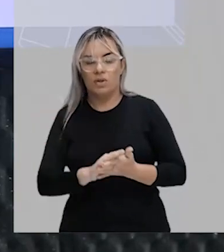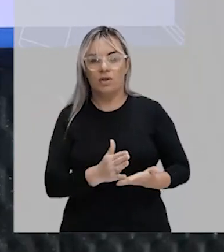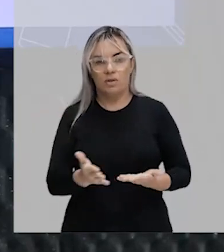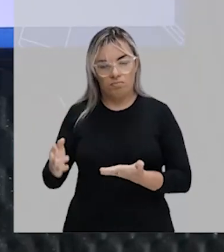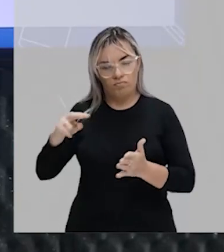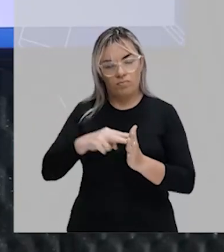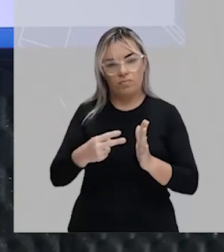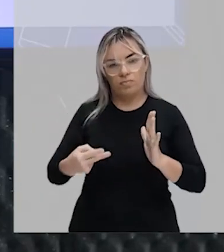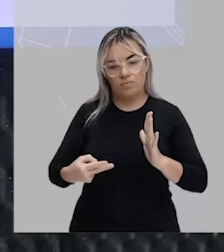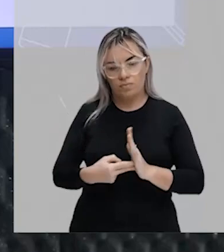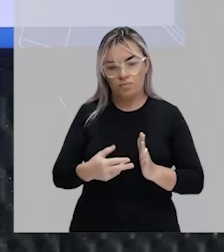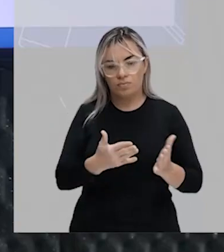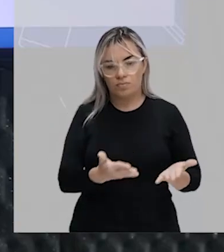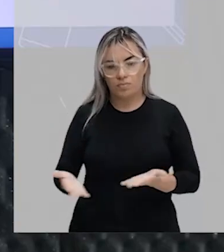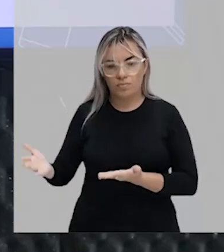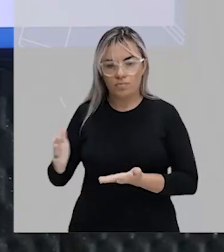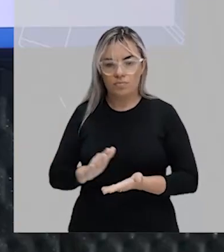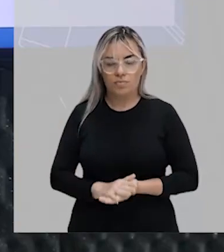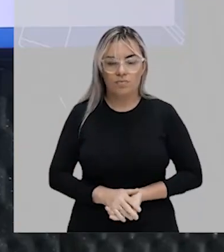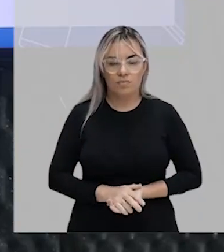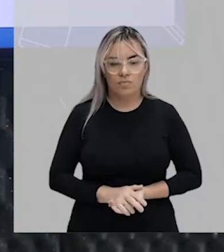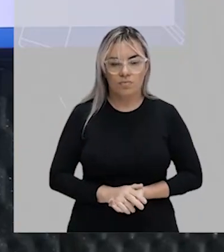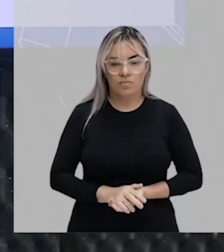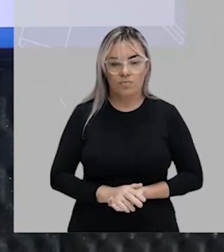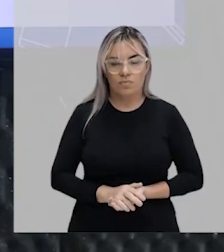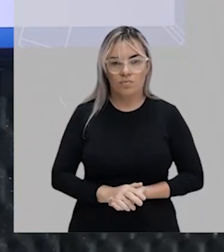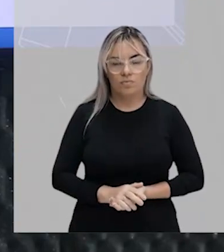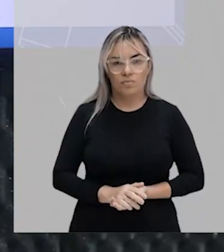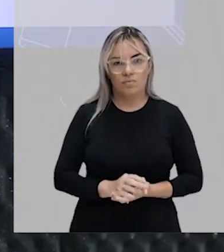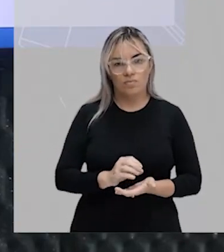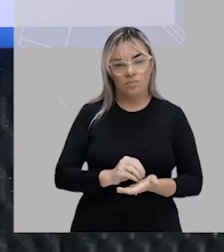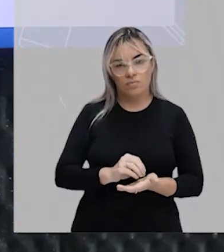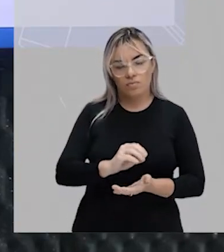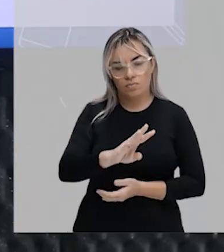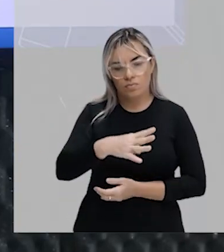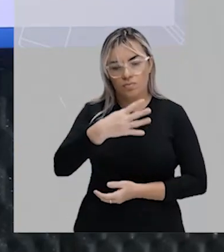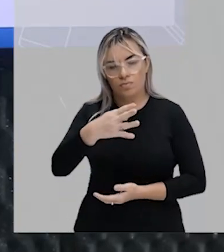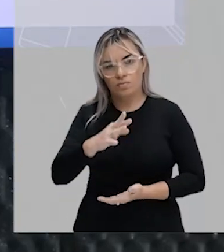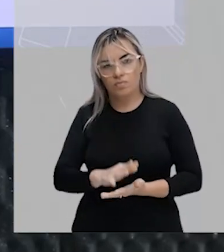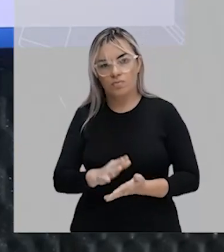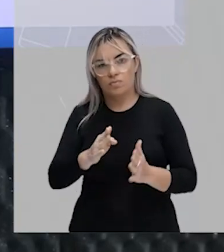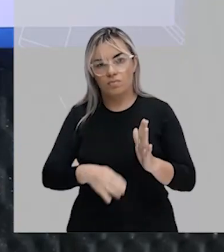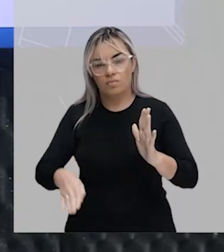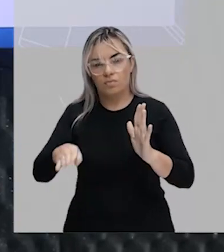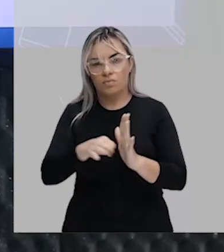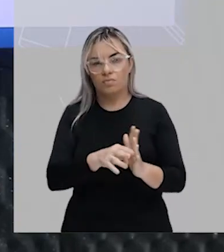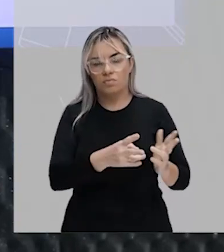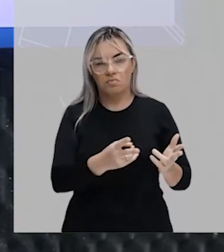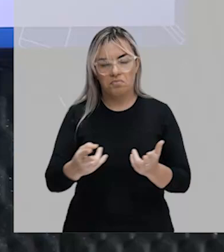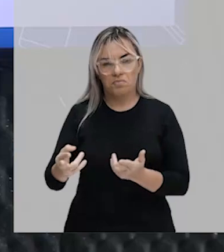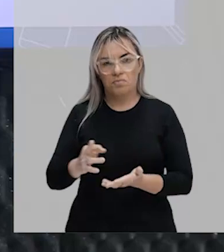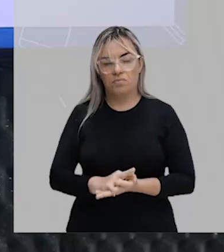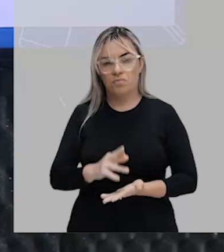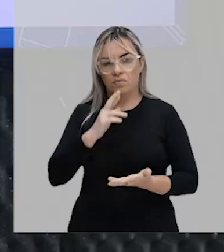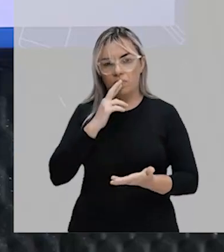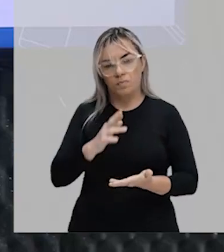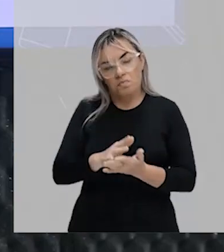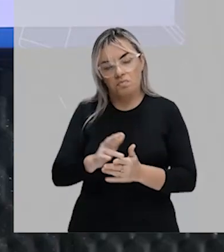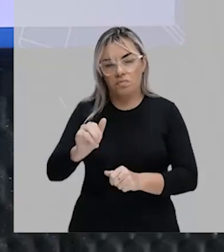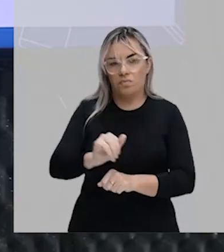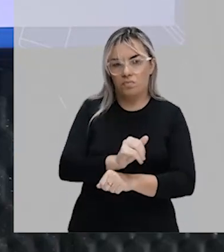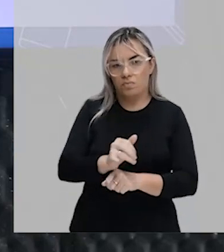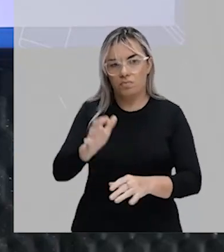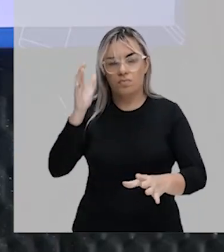2, 2, zerou. Sobrou quem? Sobrou 4. Pronto, também chegaríamos na mesma resposta. E aí, a estratégia de cálculo,